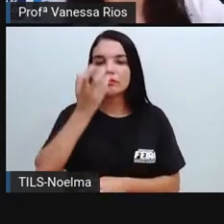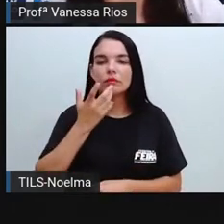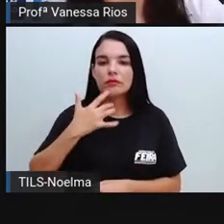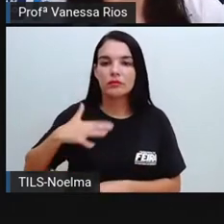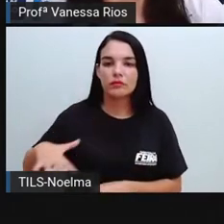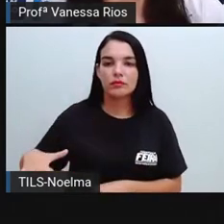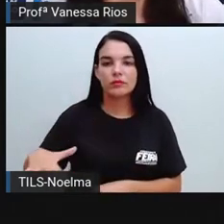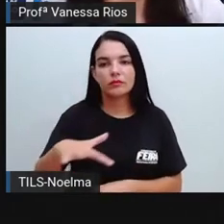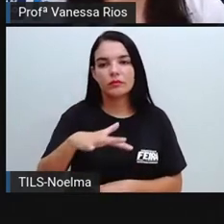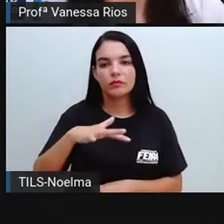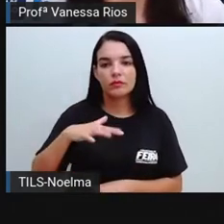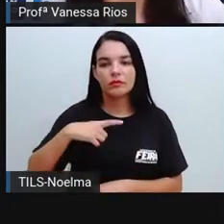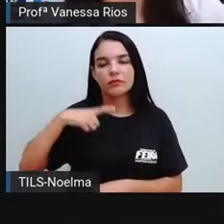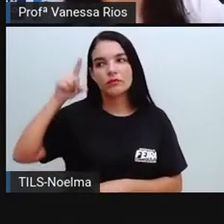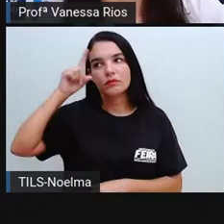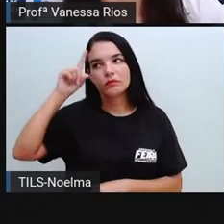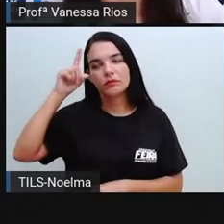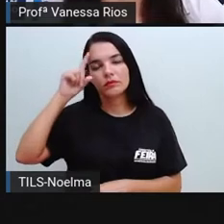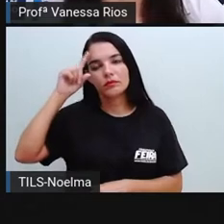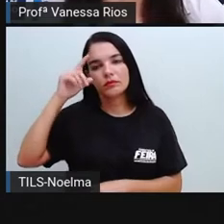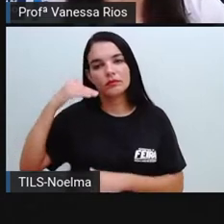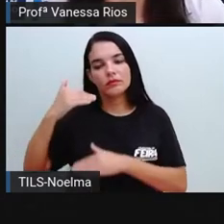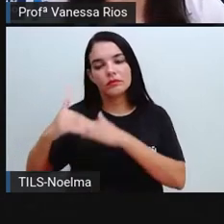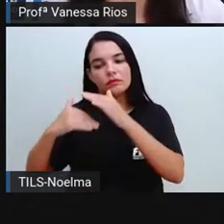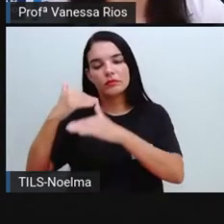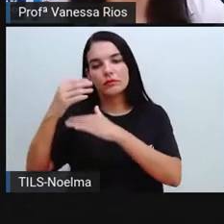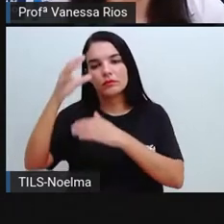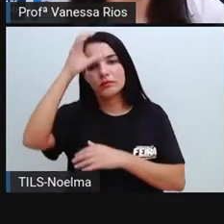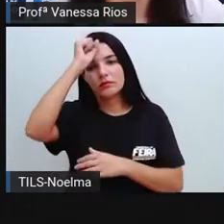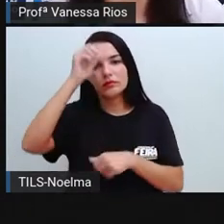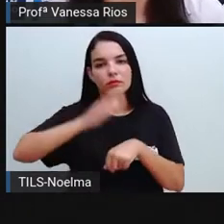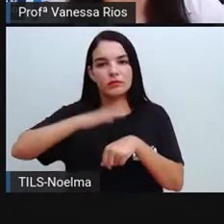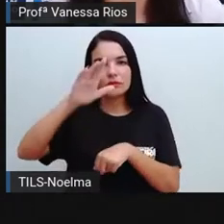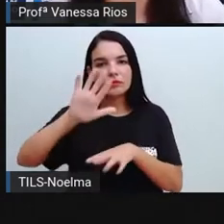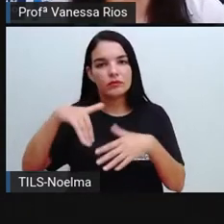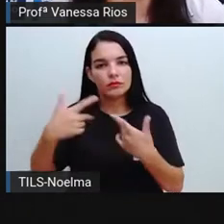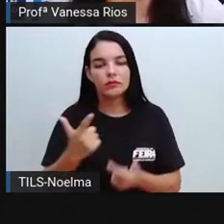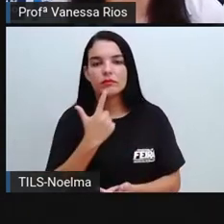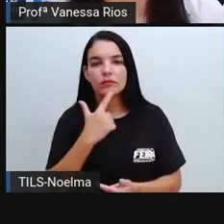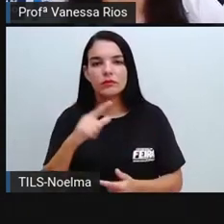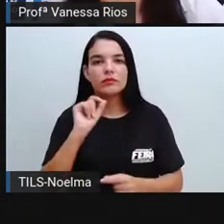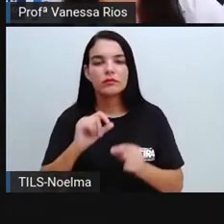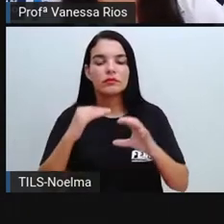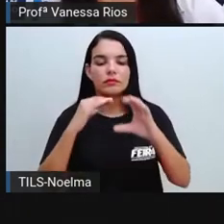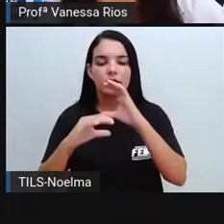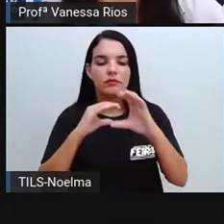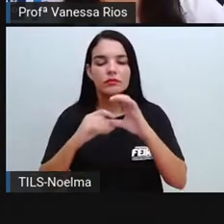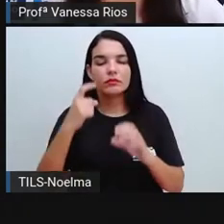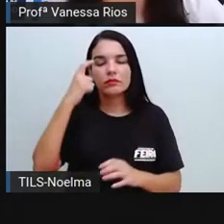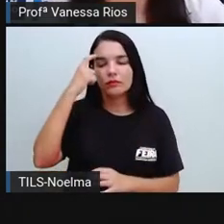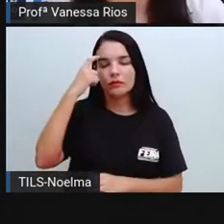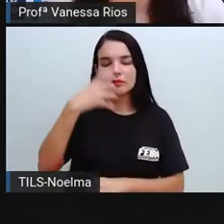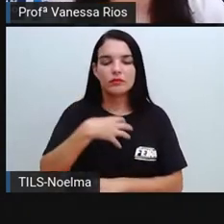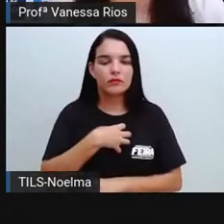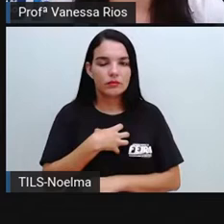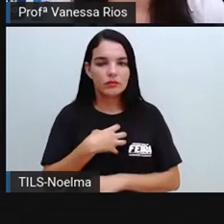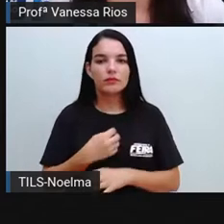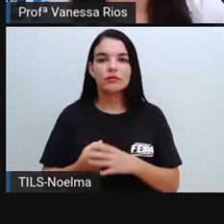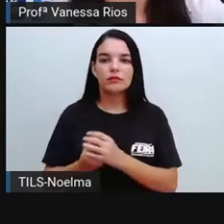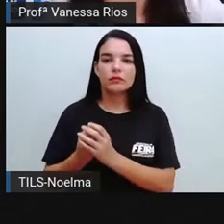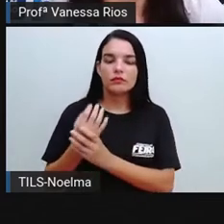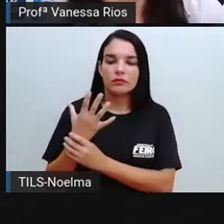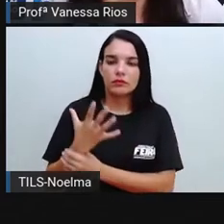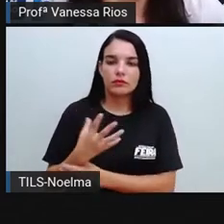funcionamento. É por meio dela que nos comunicamos, pensamos, sentimos, criamos